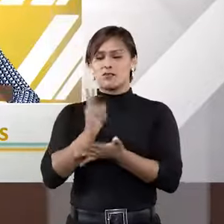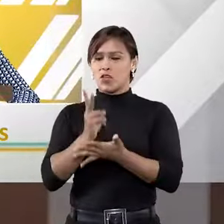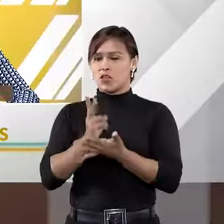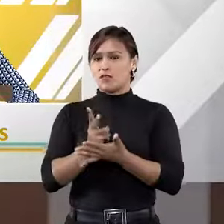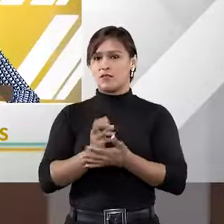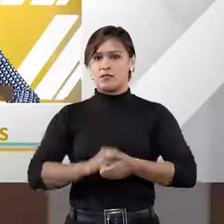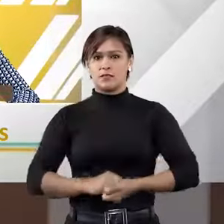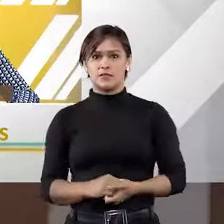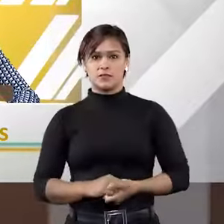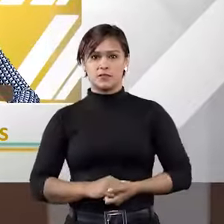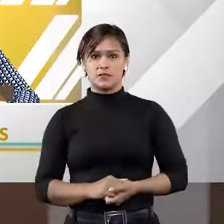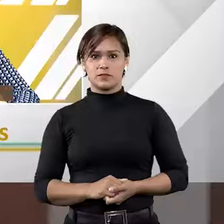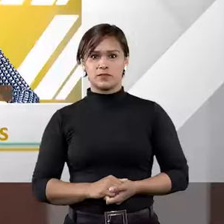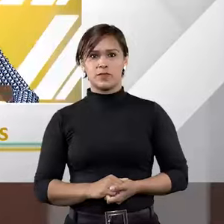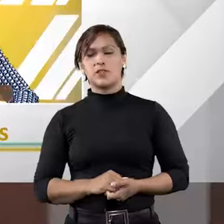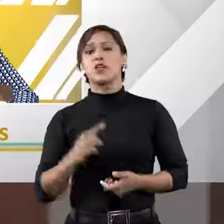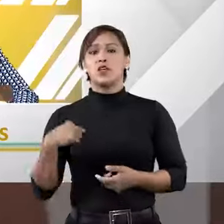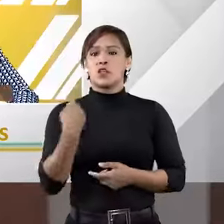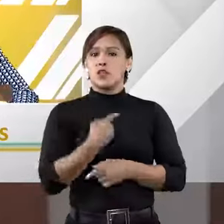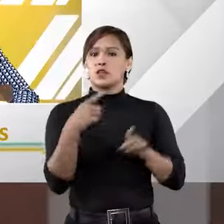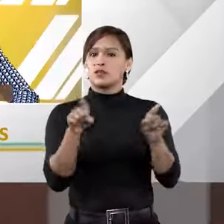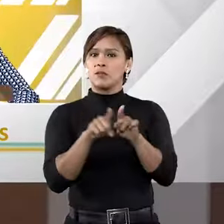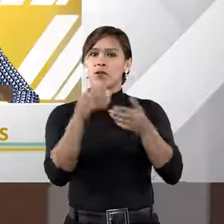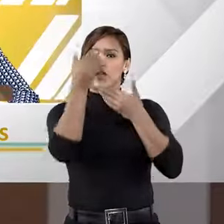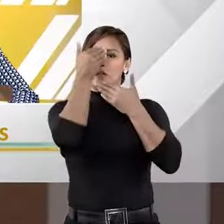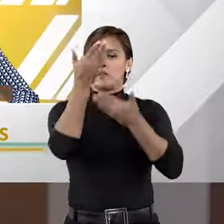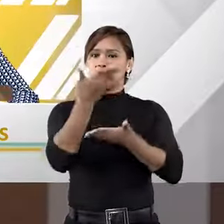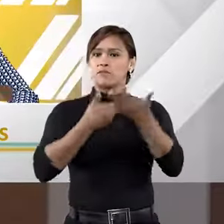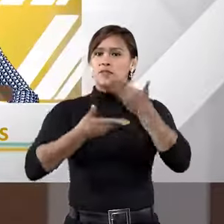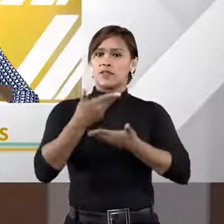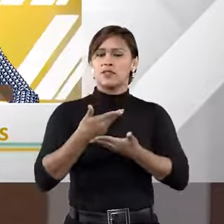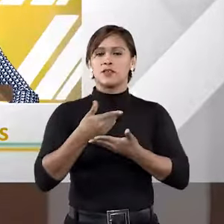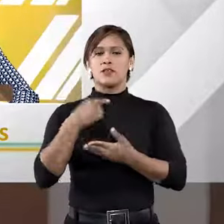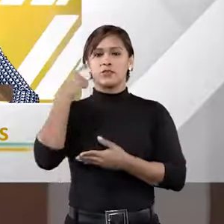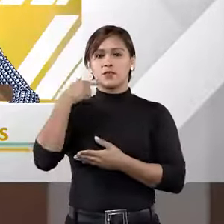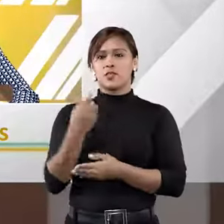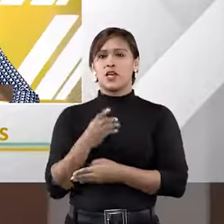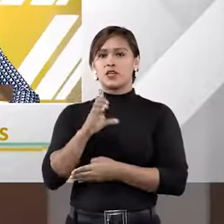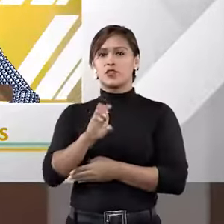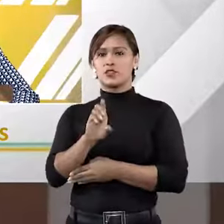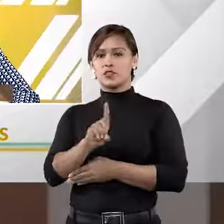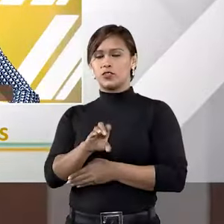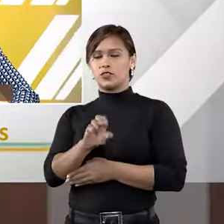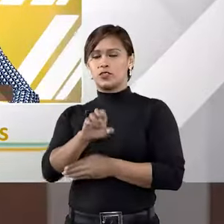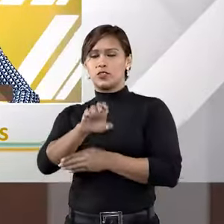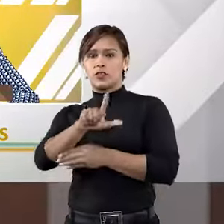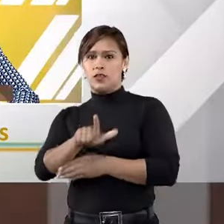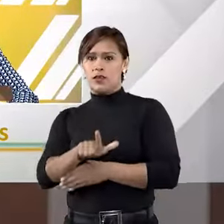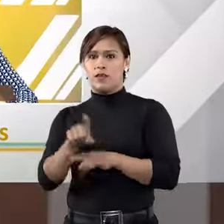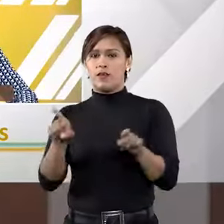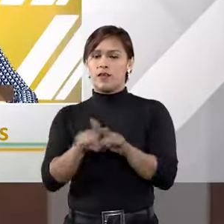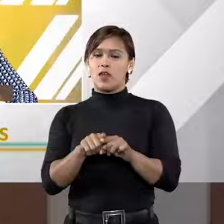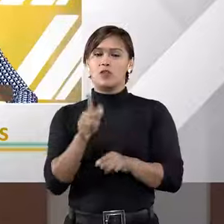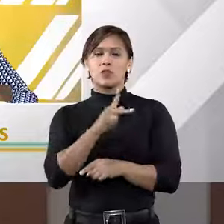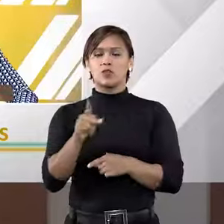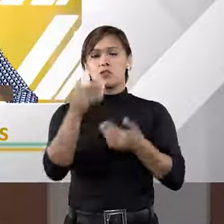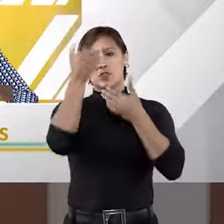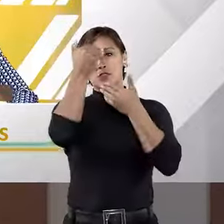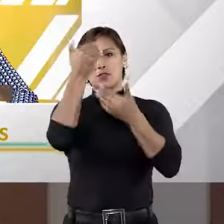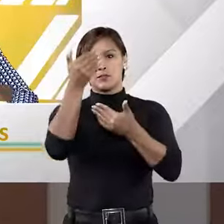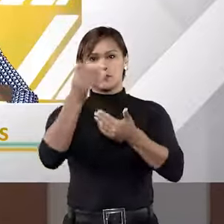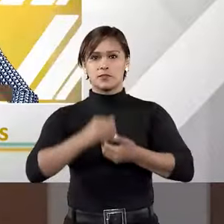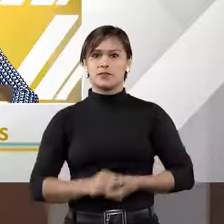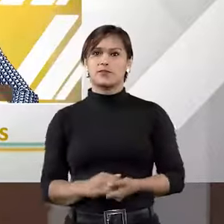comigo, valeu. Nós também agradecemos a participação do advogado Fred Didier Jr. Professor, muitíssimo,